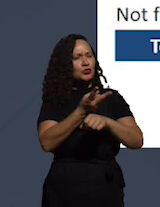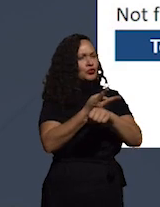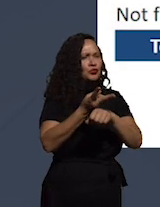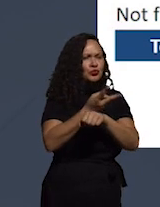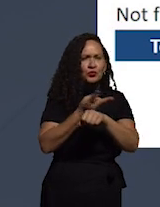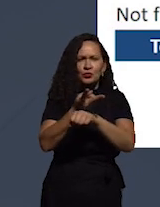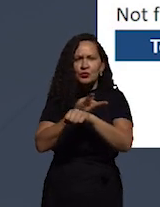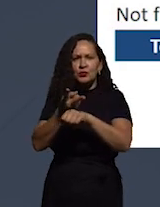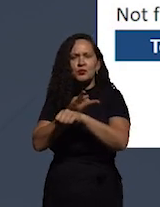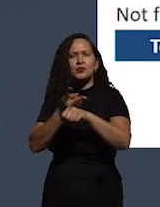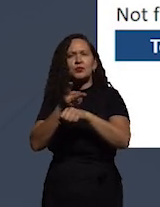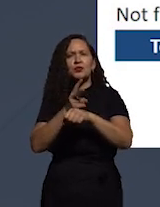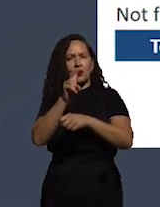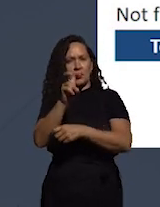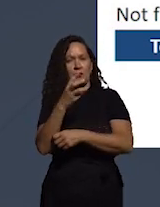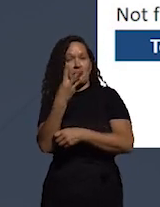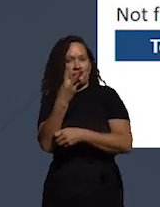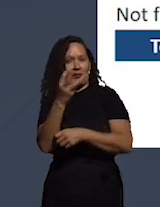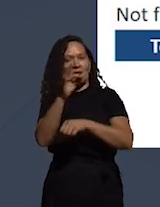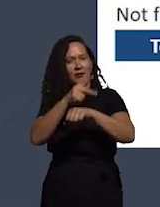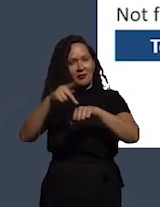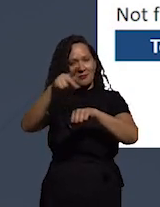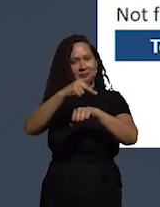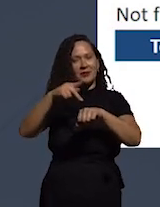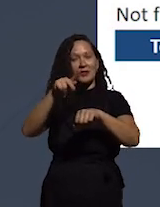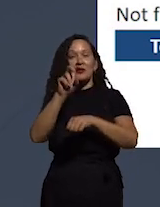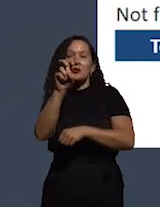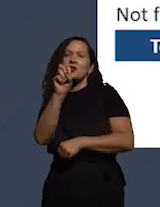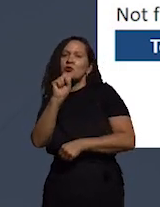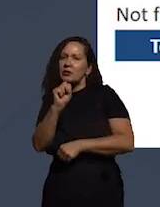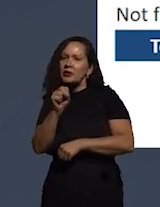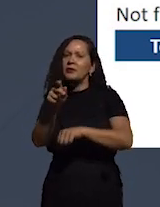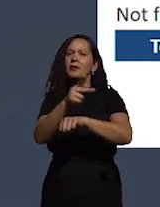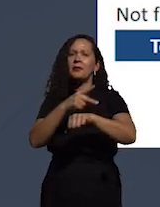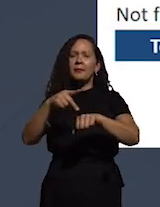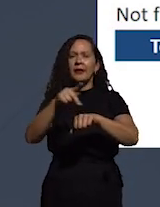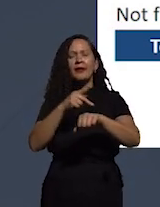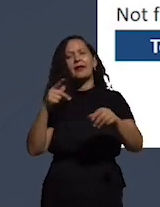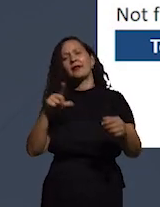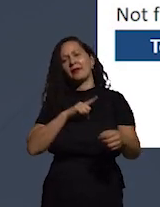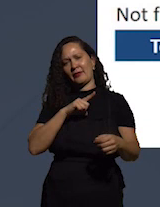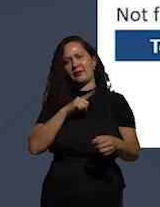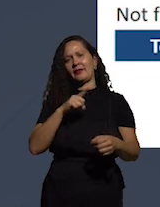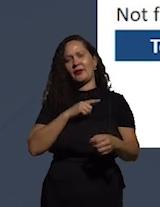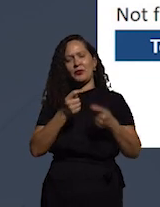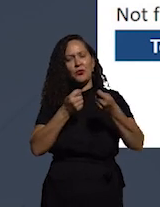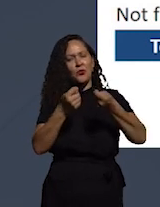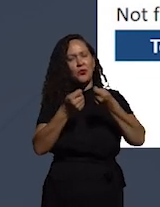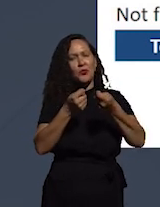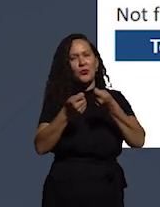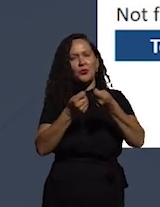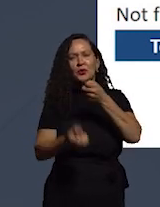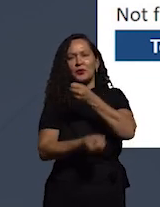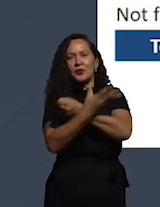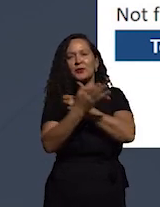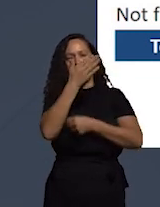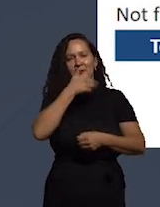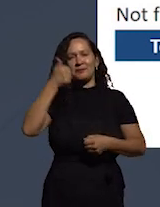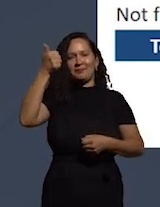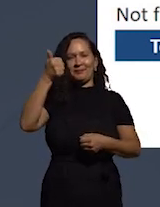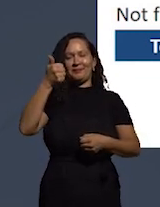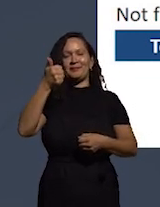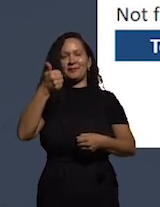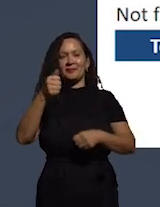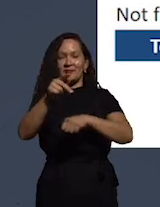em 53 países dos 58 casos onde o controle da corrupção é melhor e são